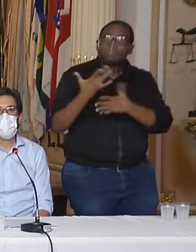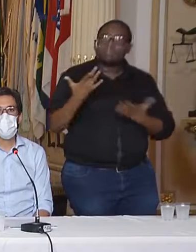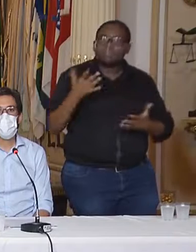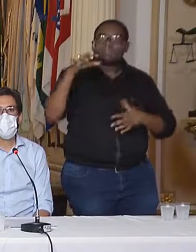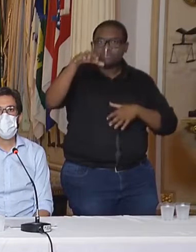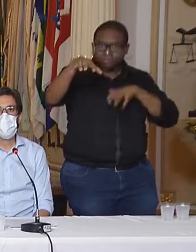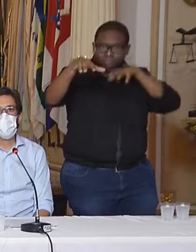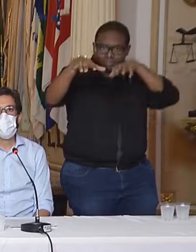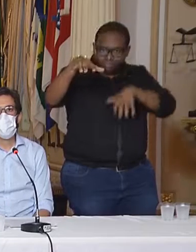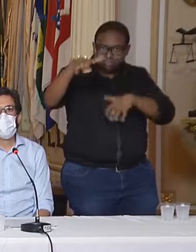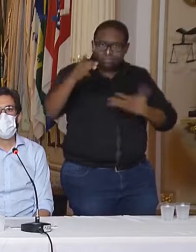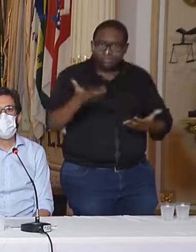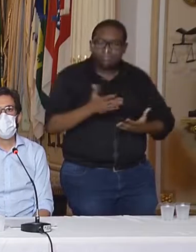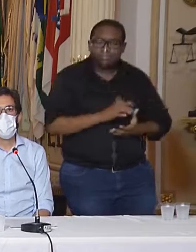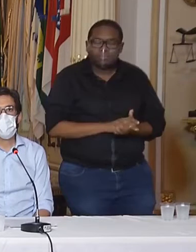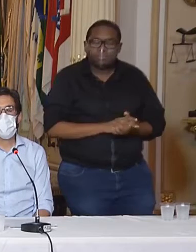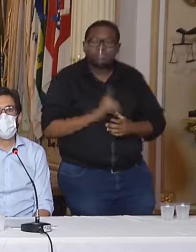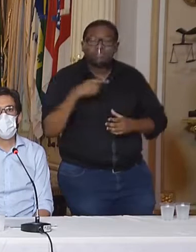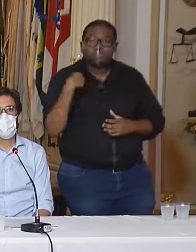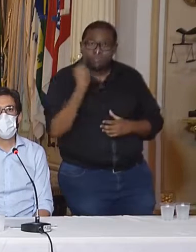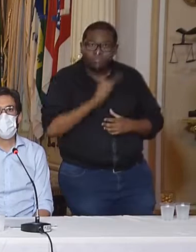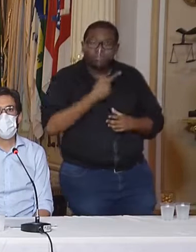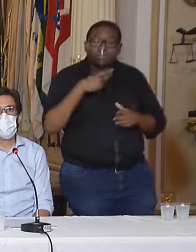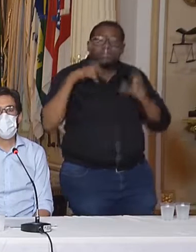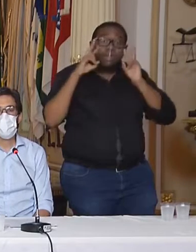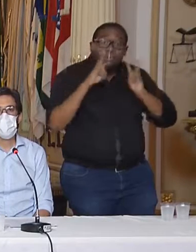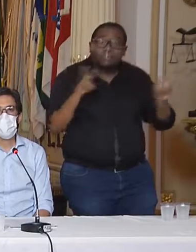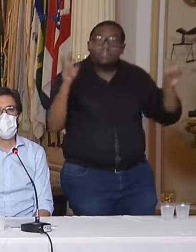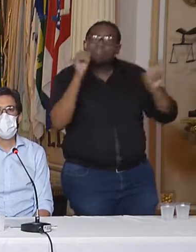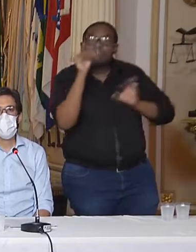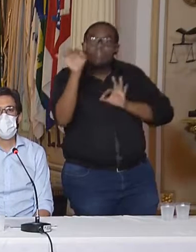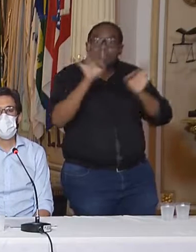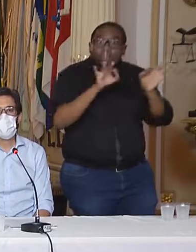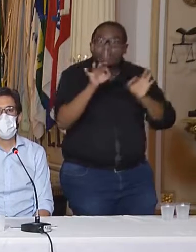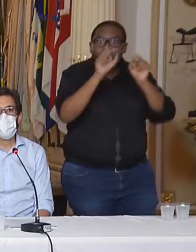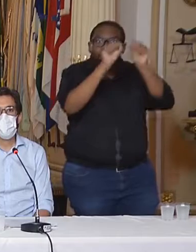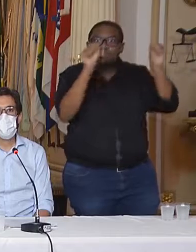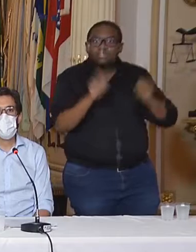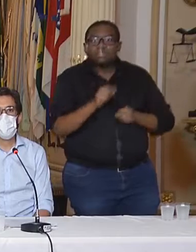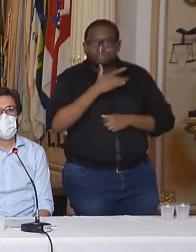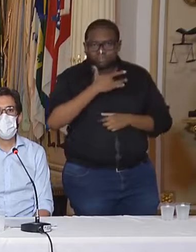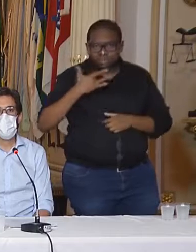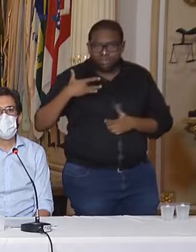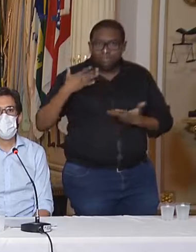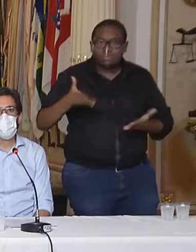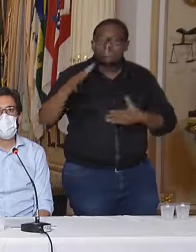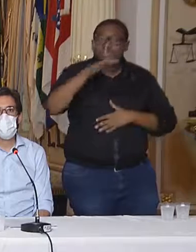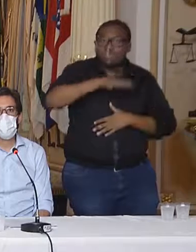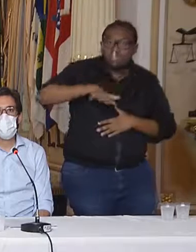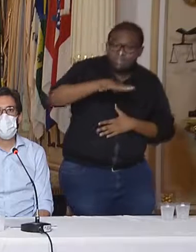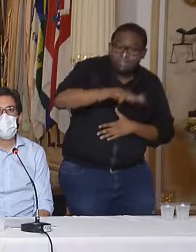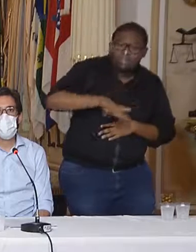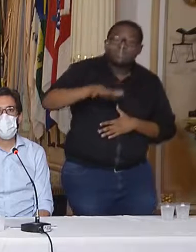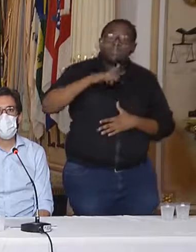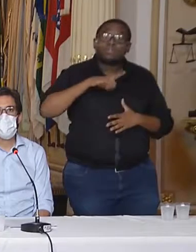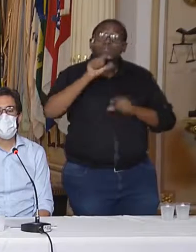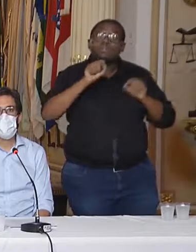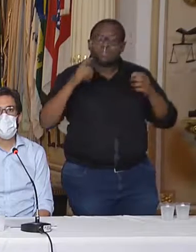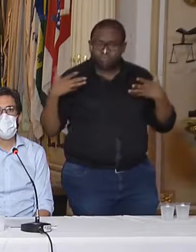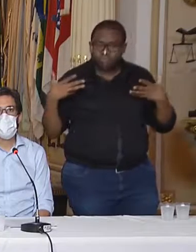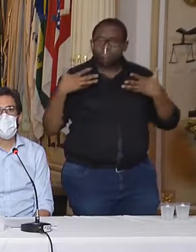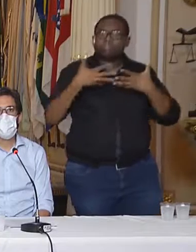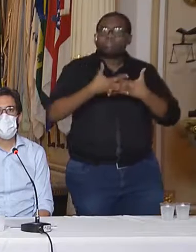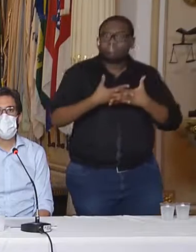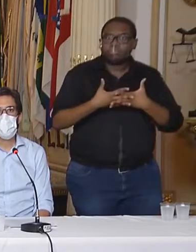embora do ponto de vista da organização do sistema de saúde, essas áreas estão muito integradas à